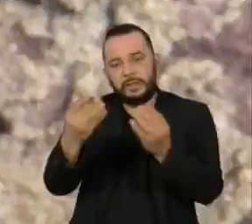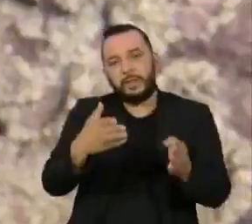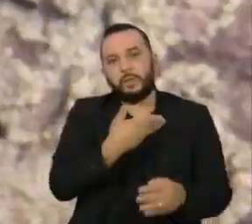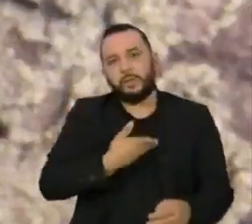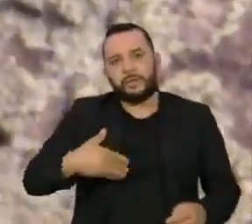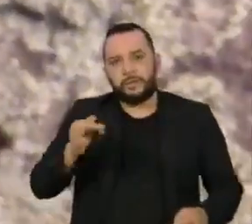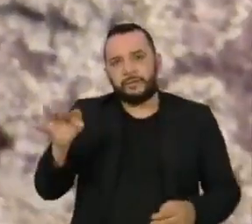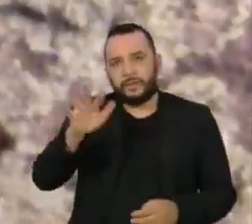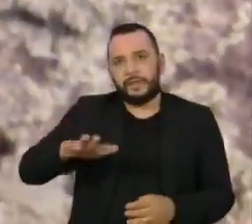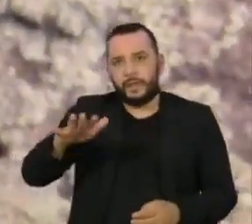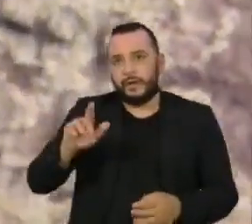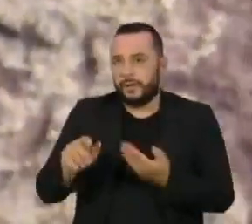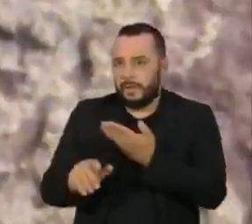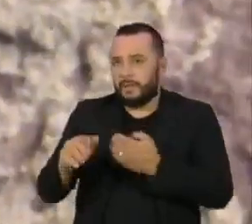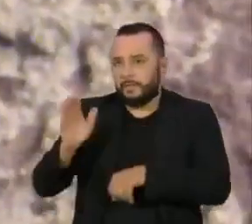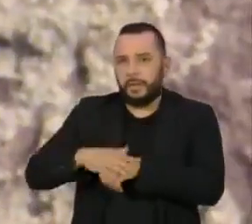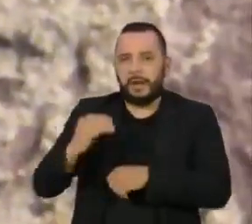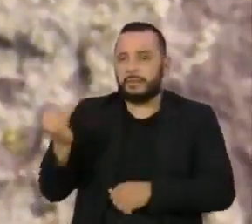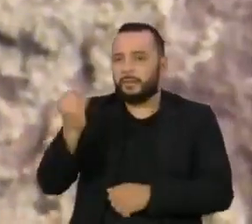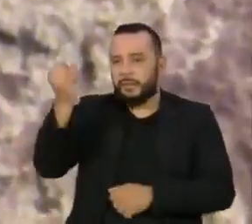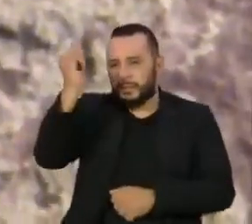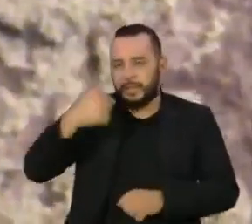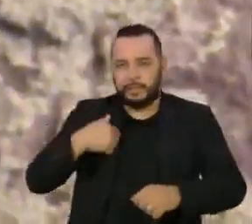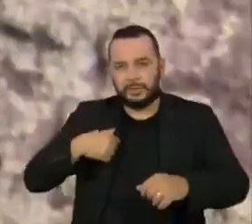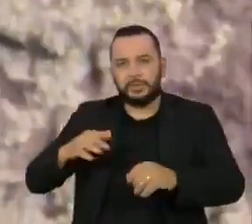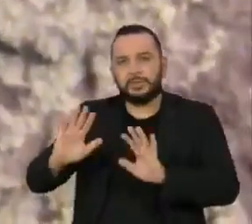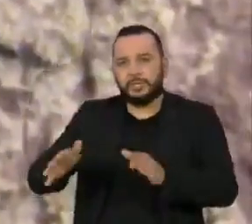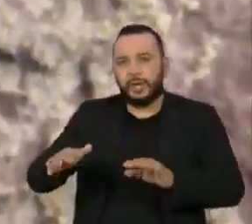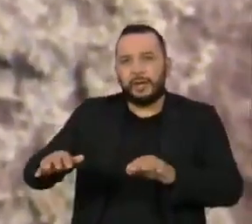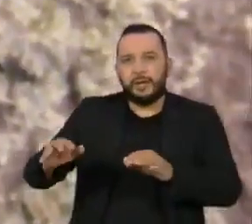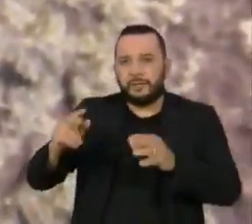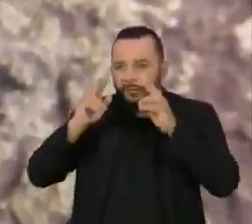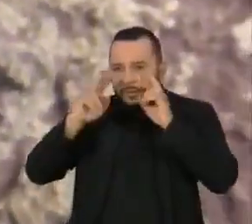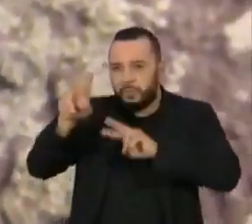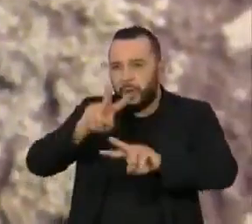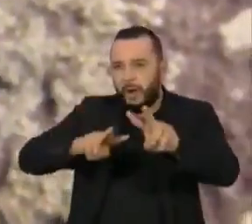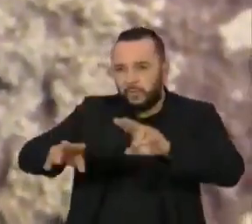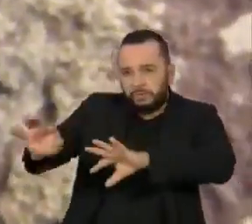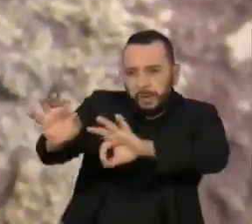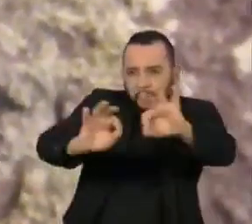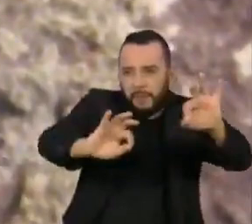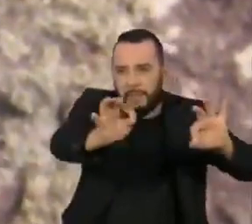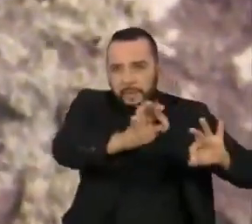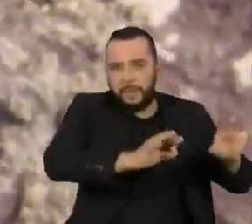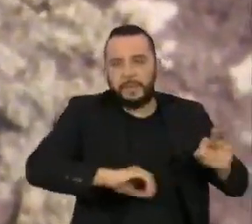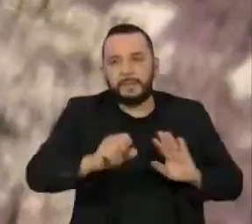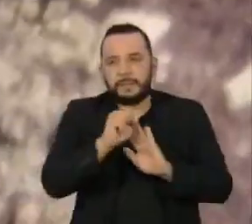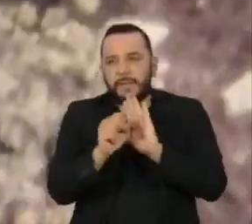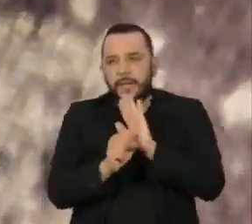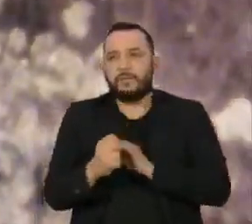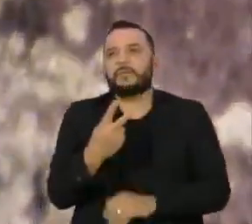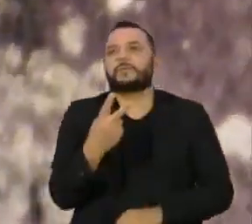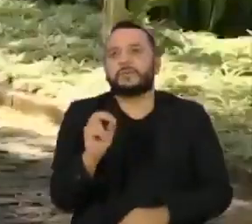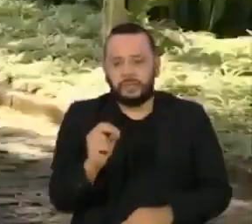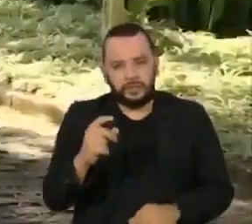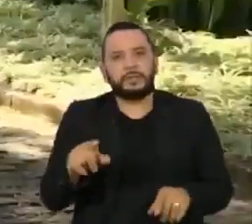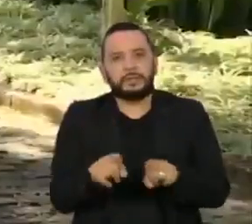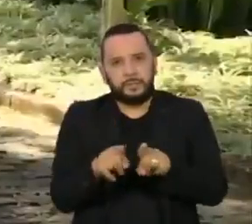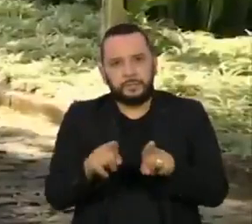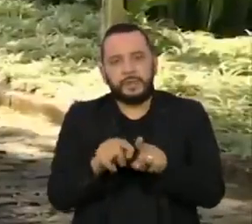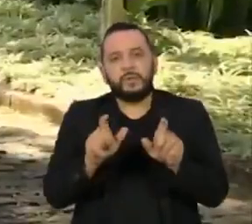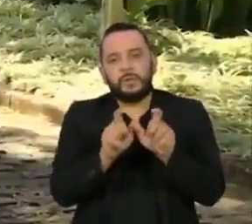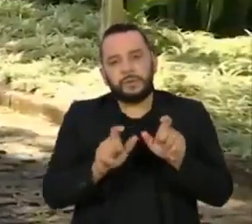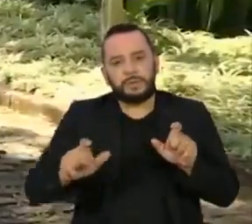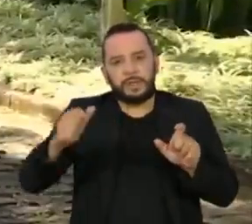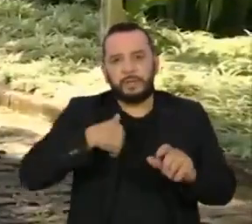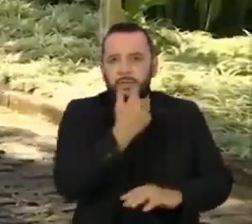reconhecido como um dos mais importantes paisagistas do século XX e é responsável pela criação do conceito de jardim tropical moderno. Na